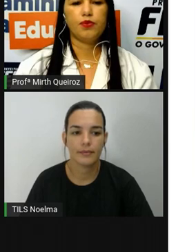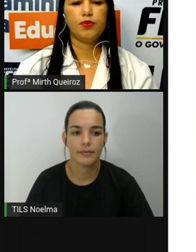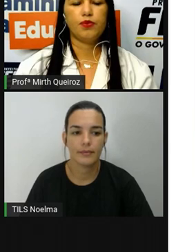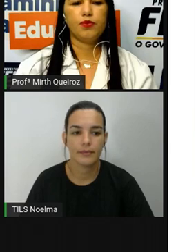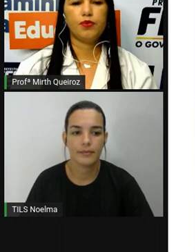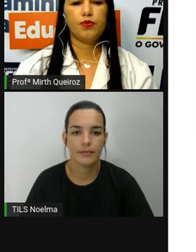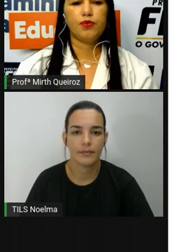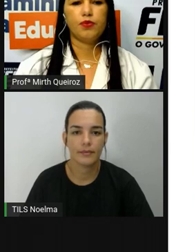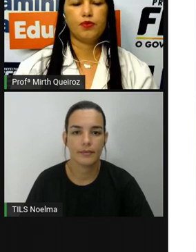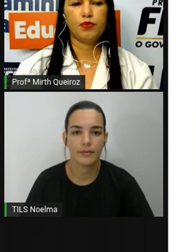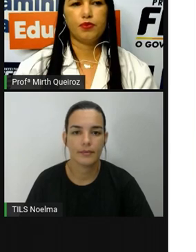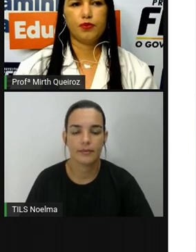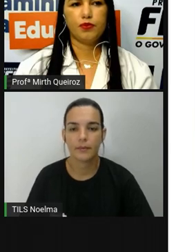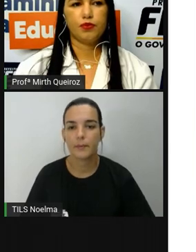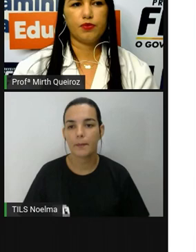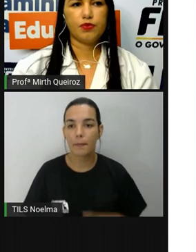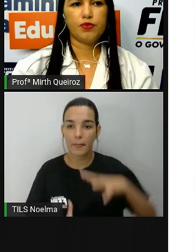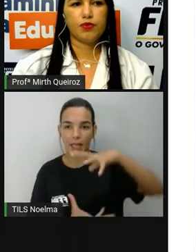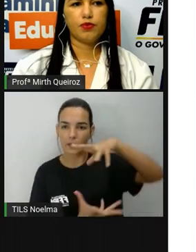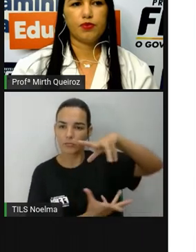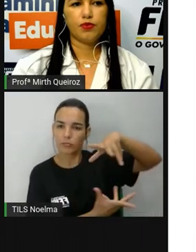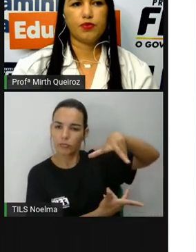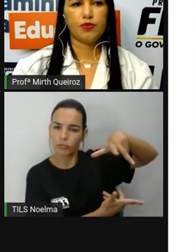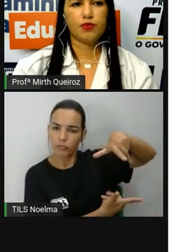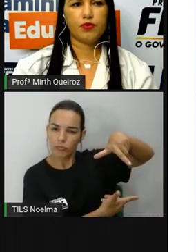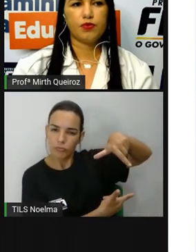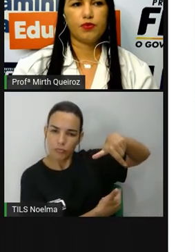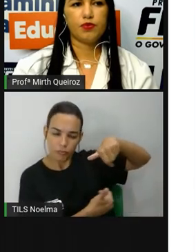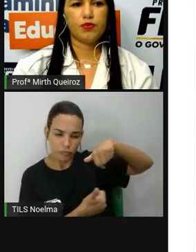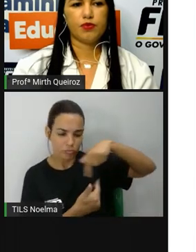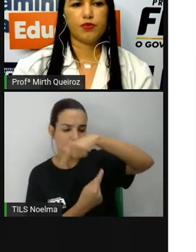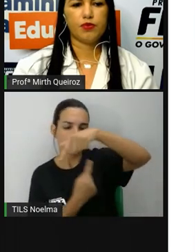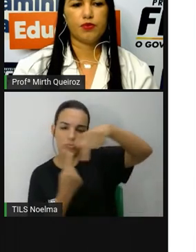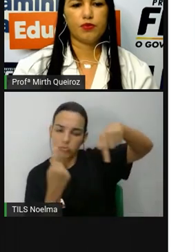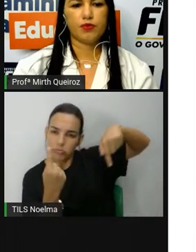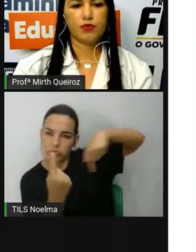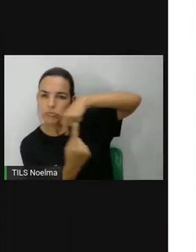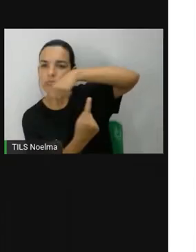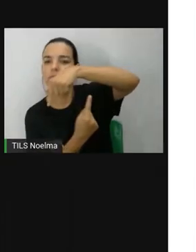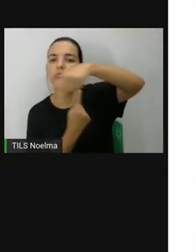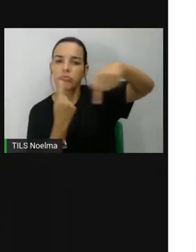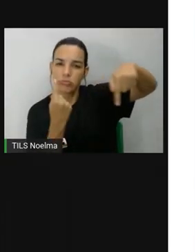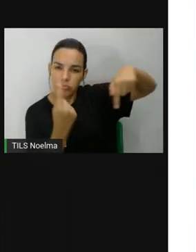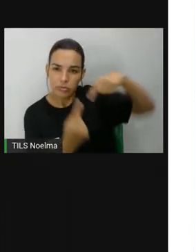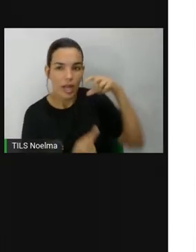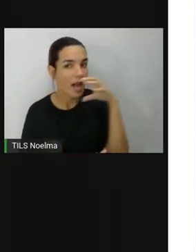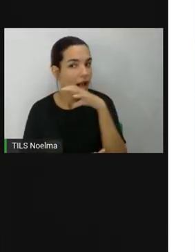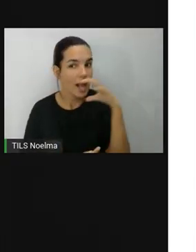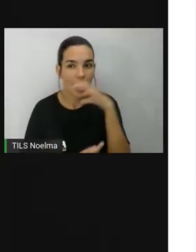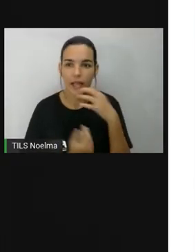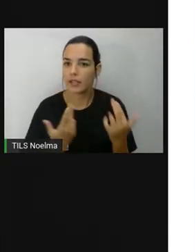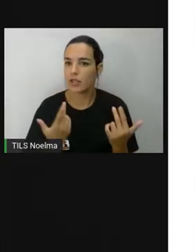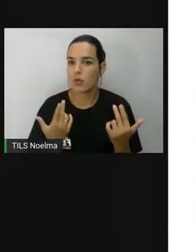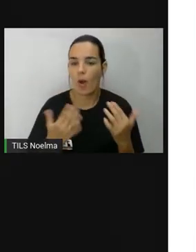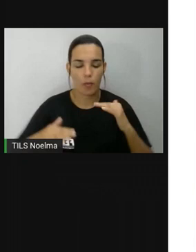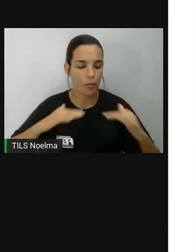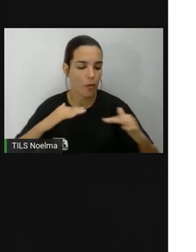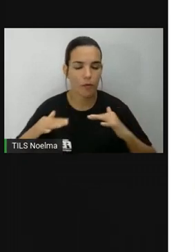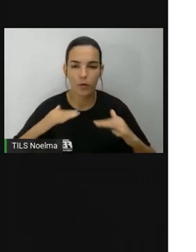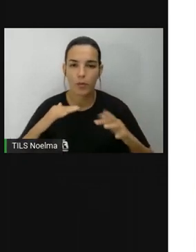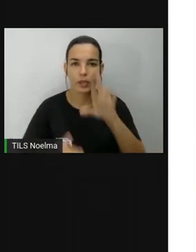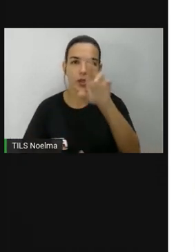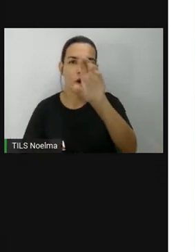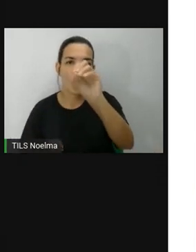O planeta Terra gira constantemente em torno de si mesmo, na mesma velocidade, em um movimento chamado de